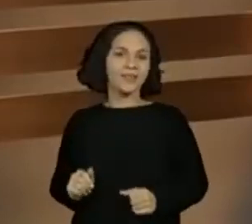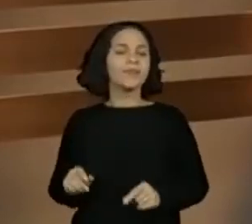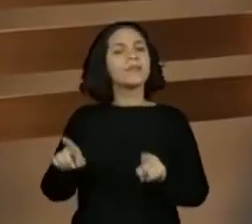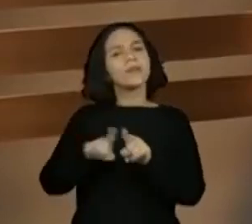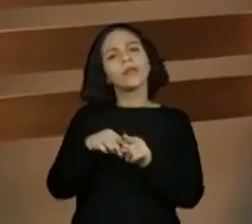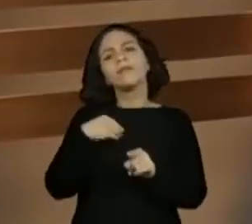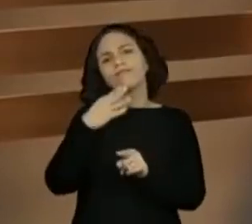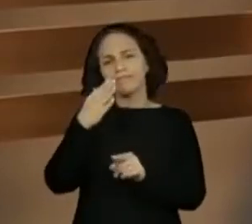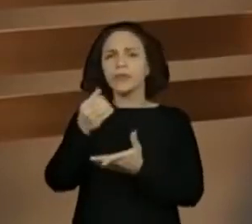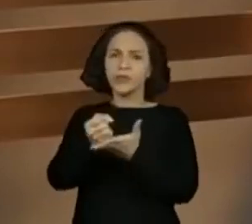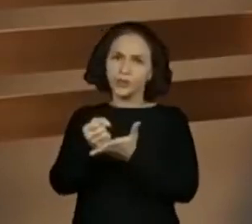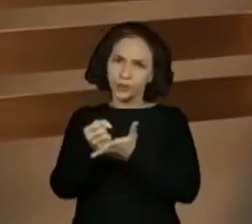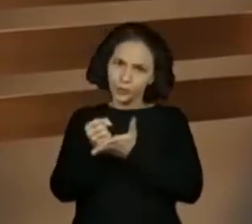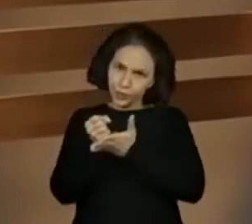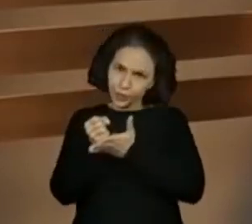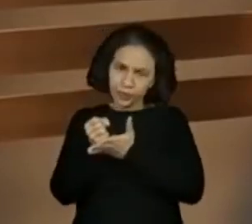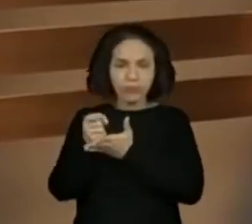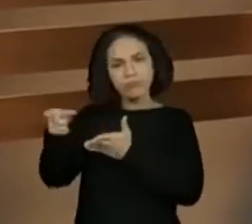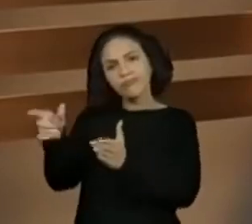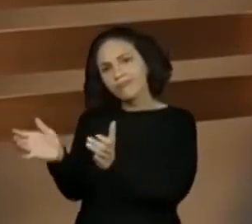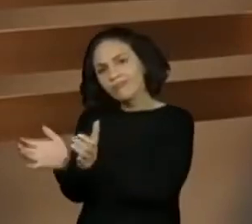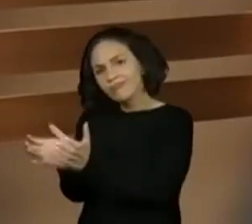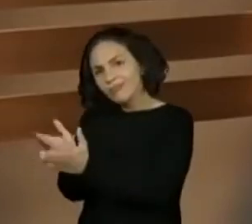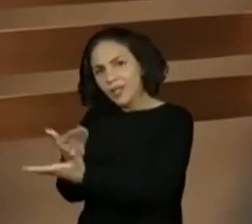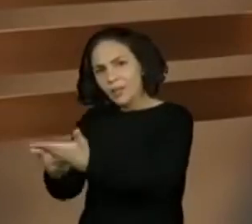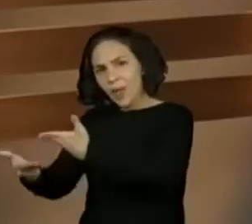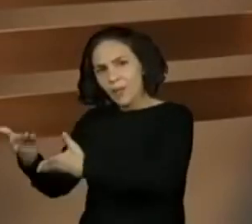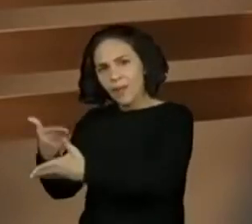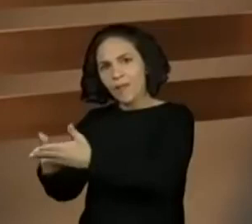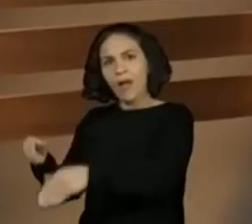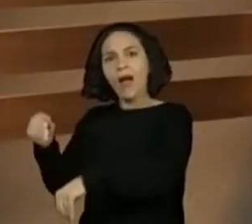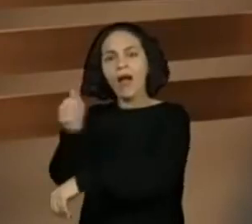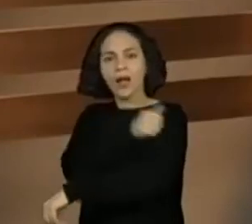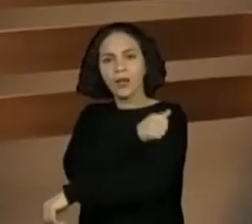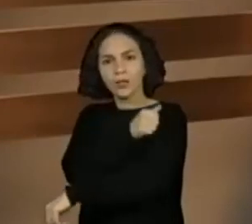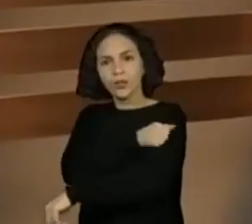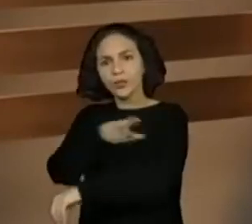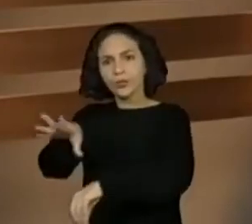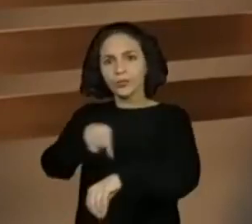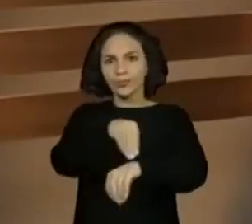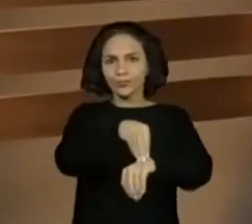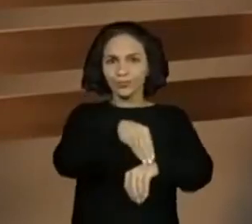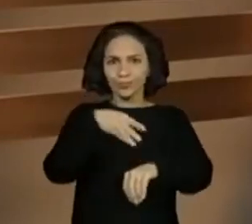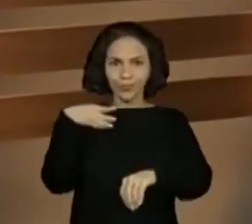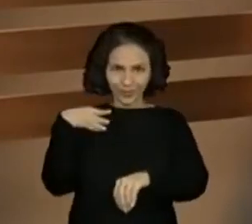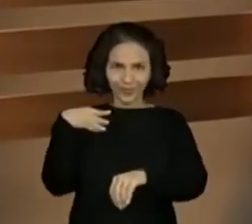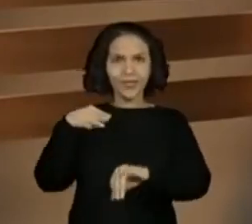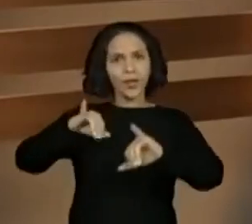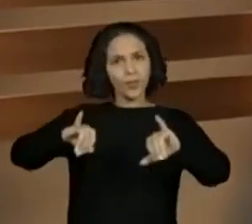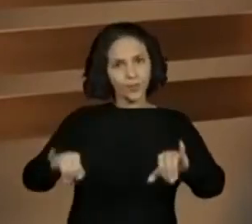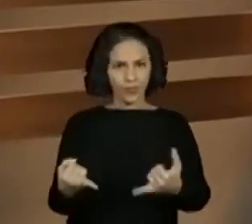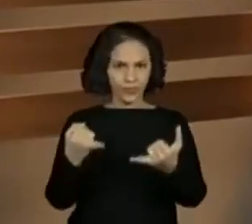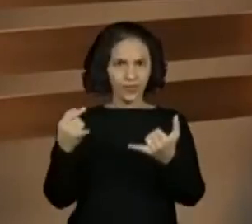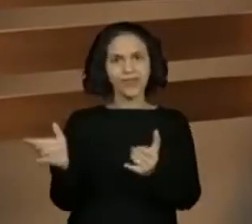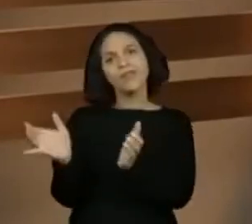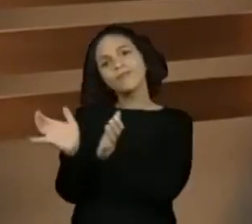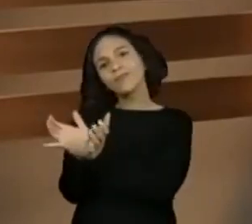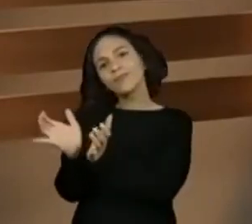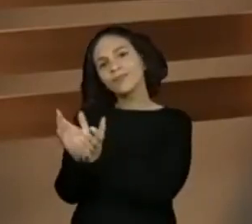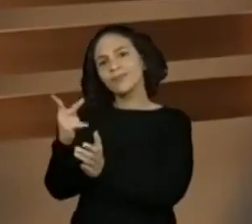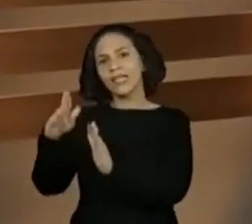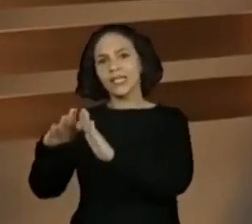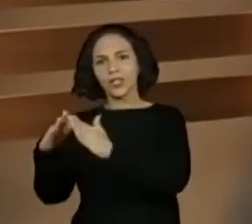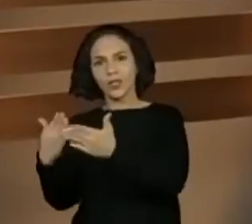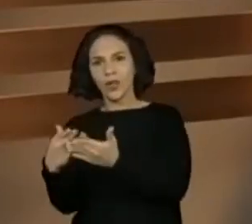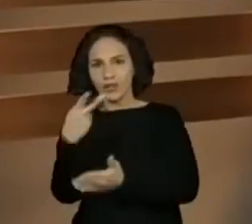a colaboração de vocês, a ajuda trazendo as contribuições dos nossos alunos lá no chat individual da sala de aula da escola